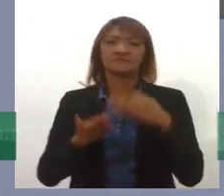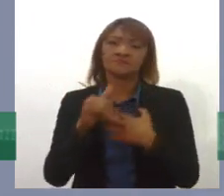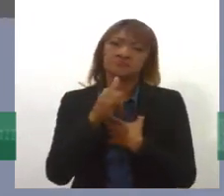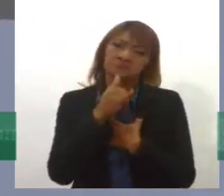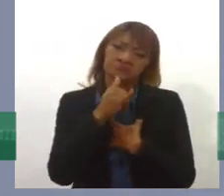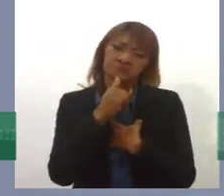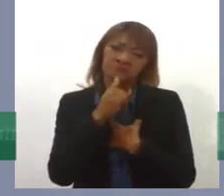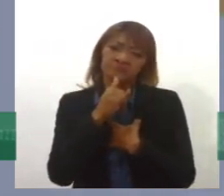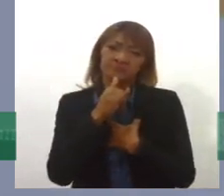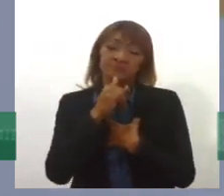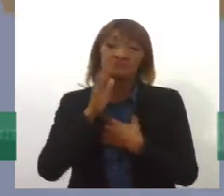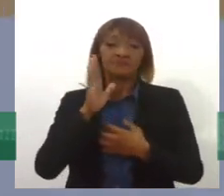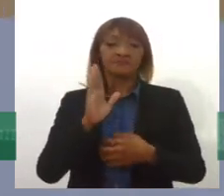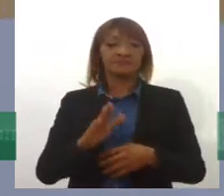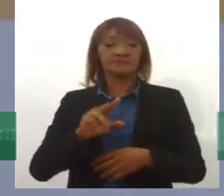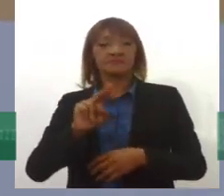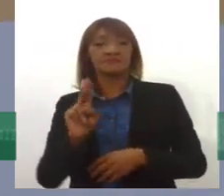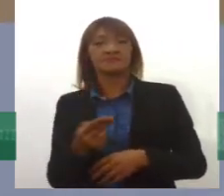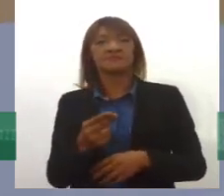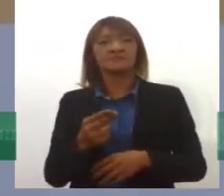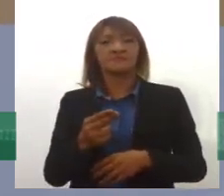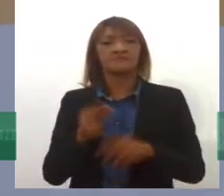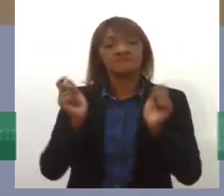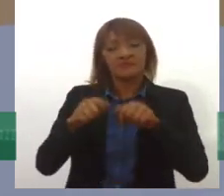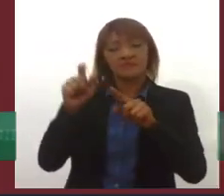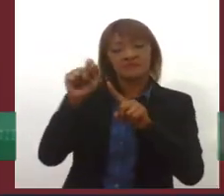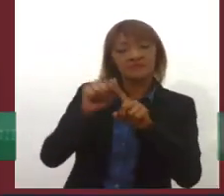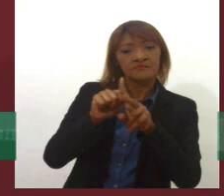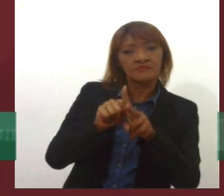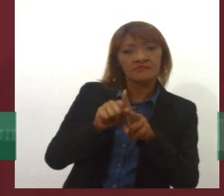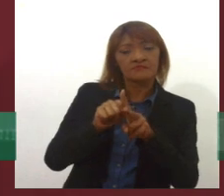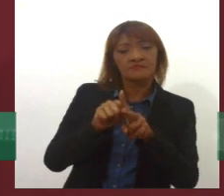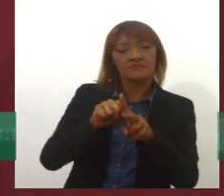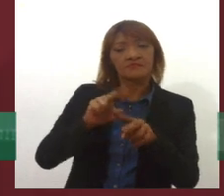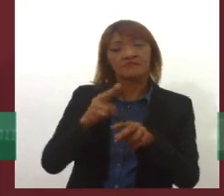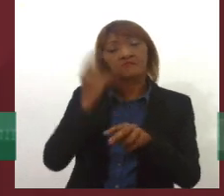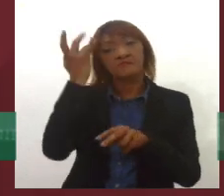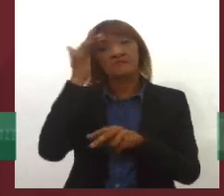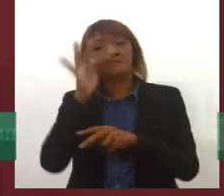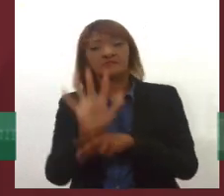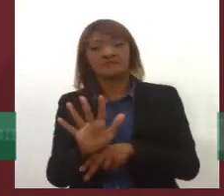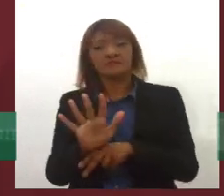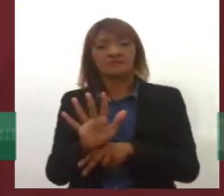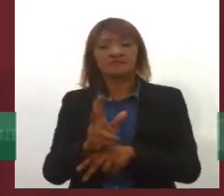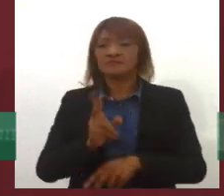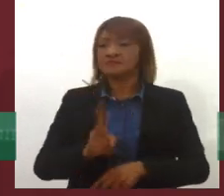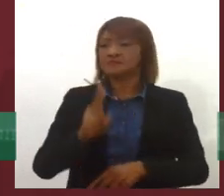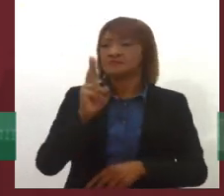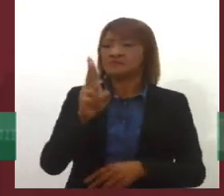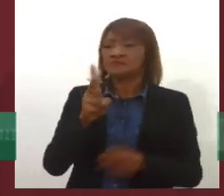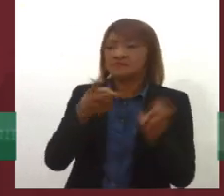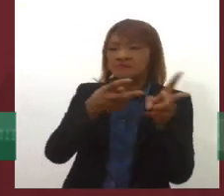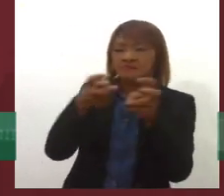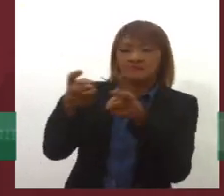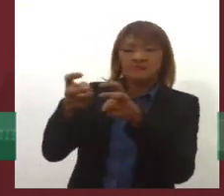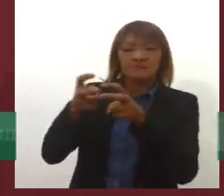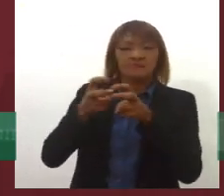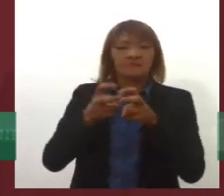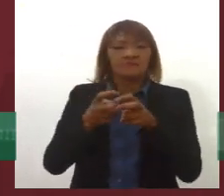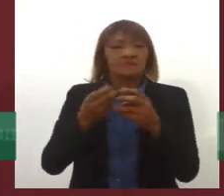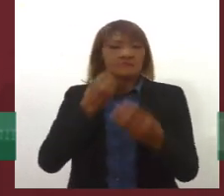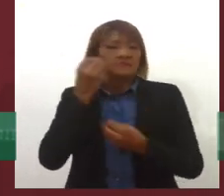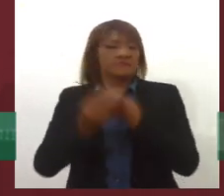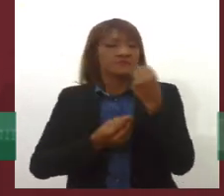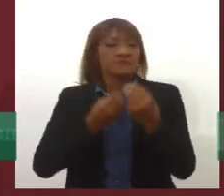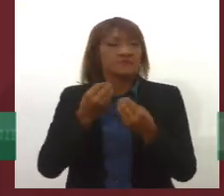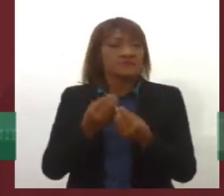depressivas que podem durar dias ou meses. Nela, é comum alterações de humor abruptas, de